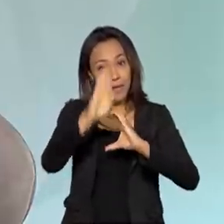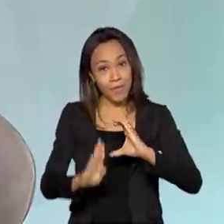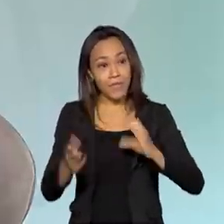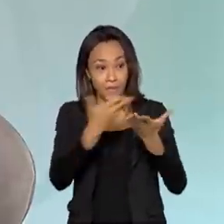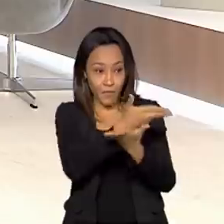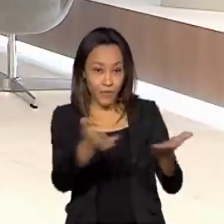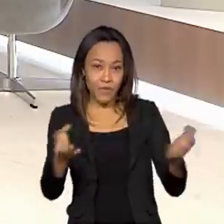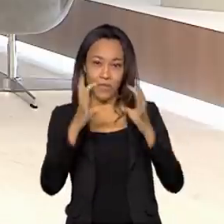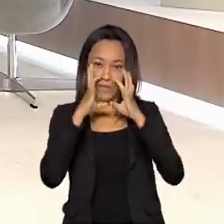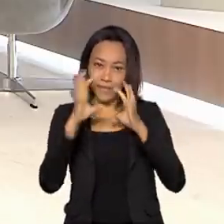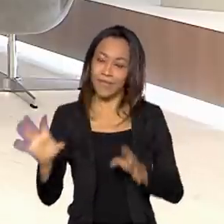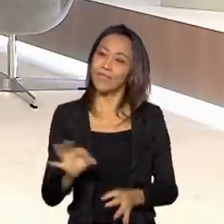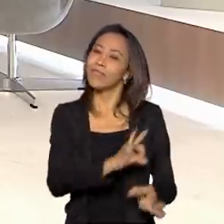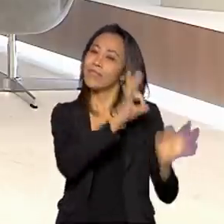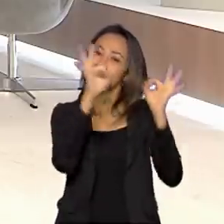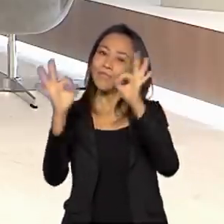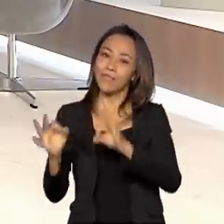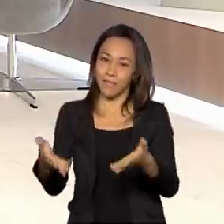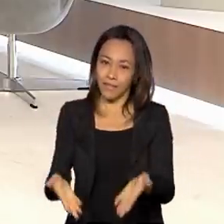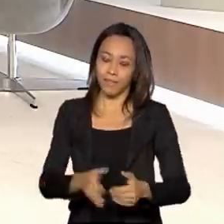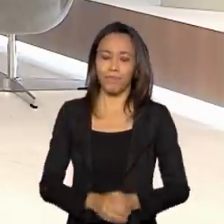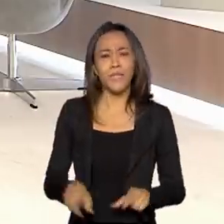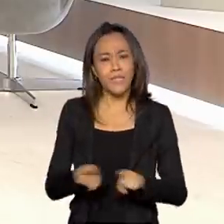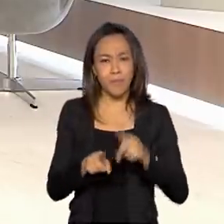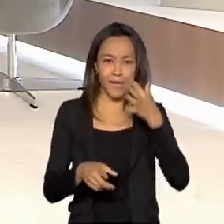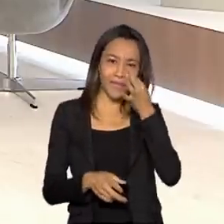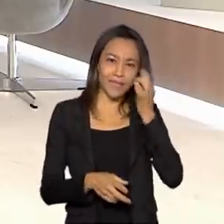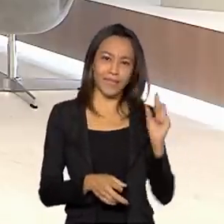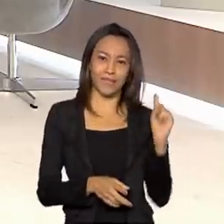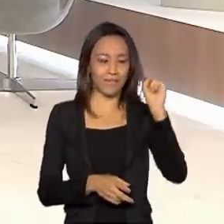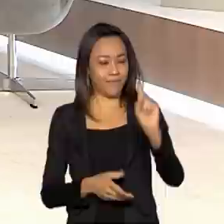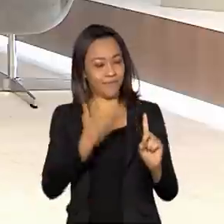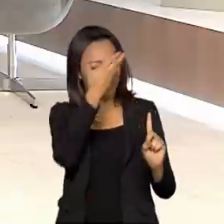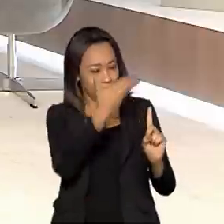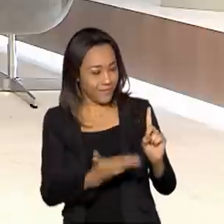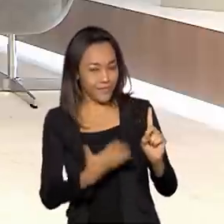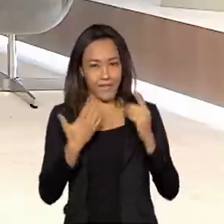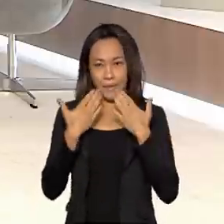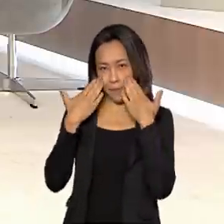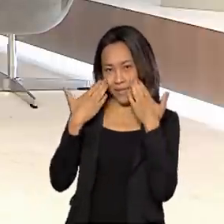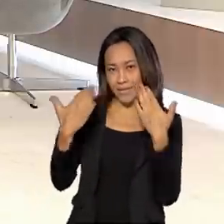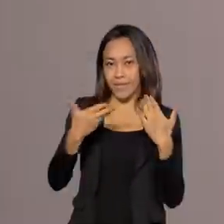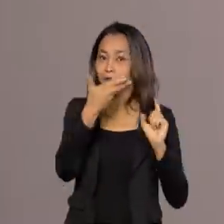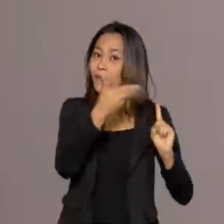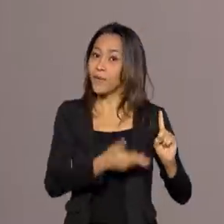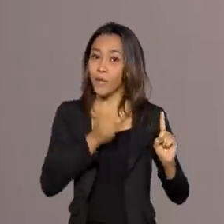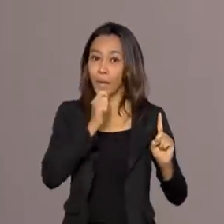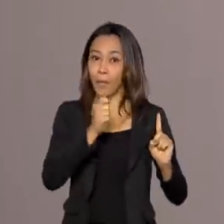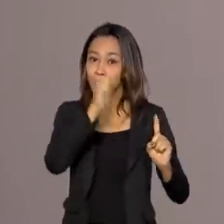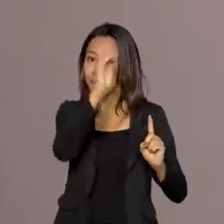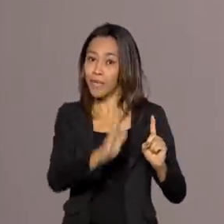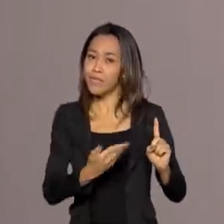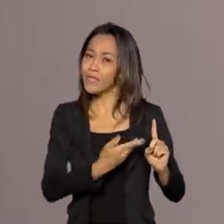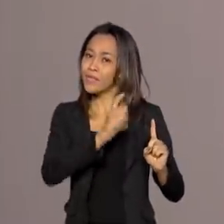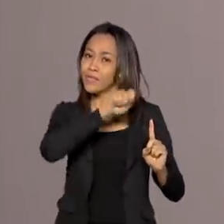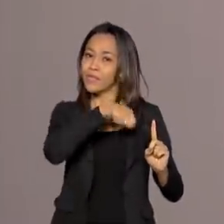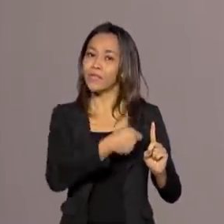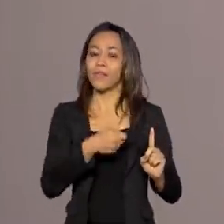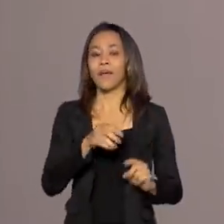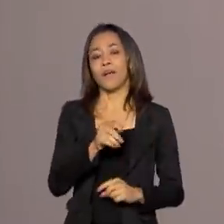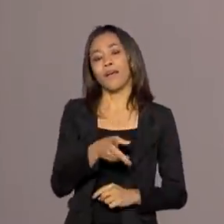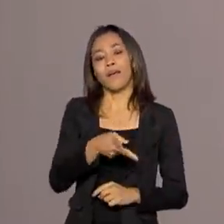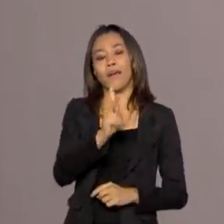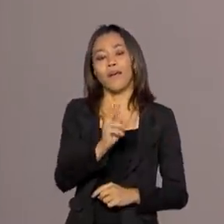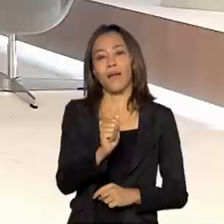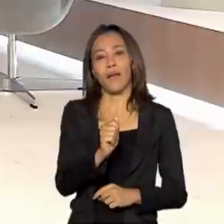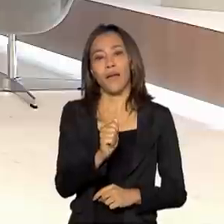telespectadores da ABC. E quem também está aqui nos estúdios do programa é a apresentadora do Repórter Brasil, a jornalista Catiúcia Neri.